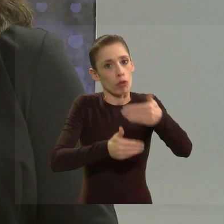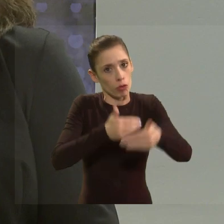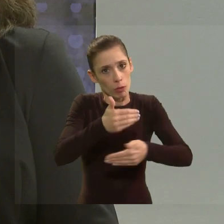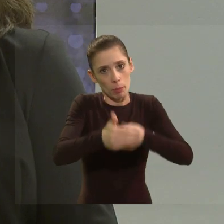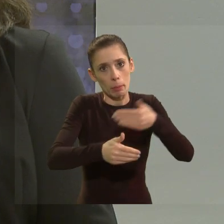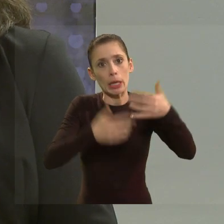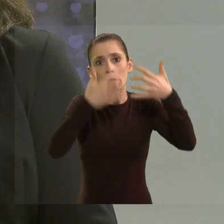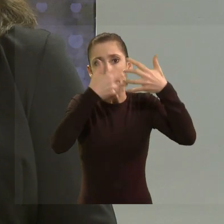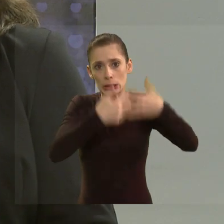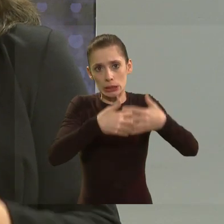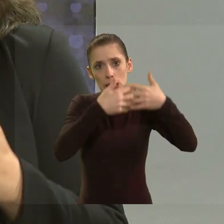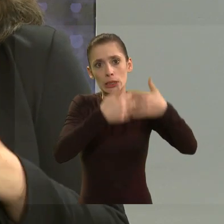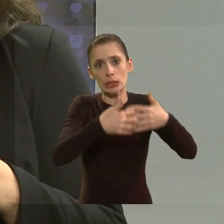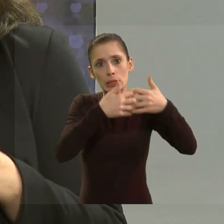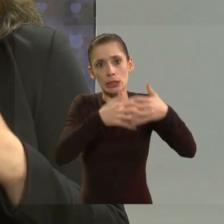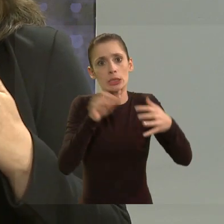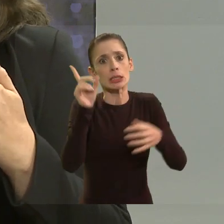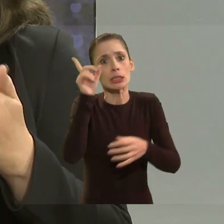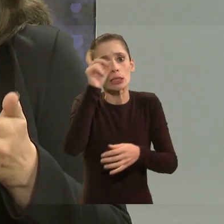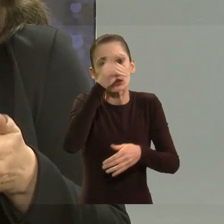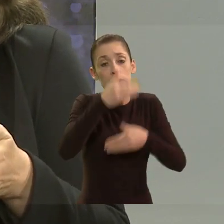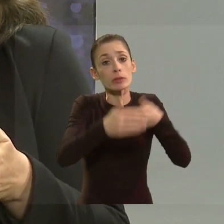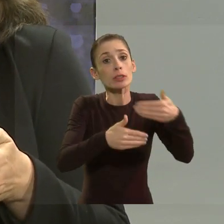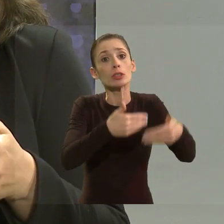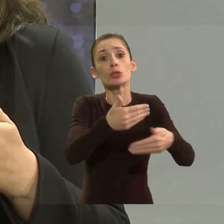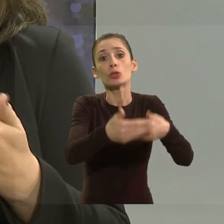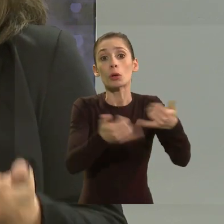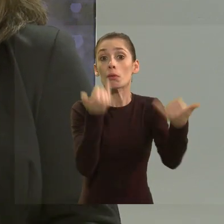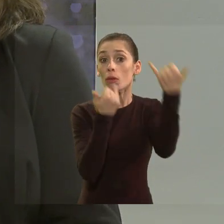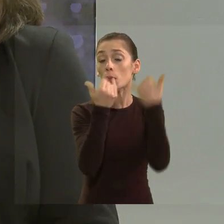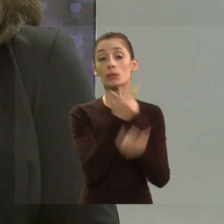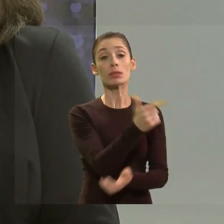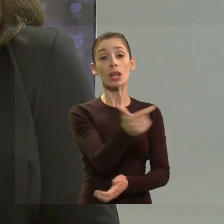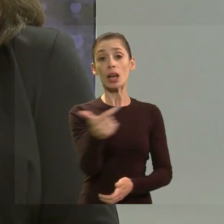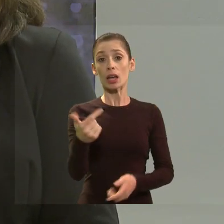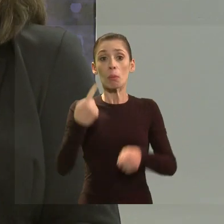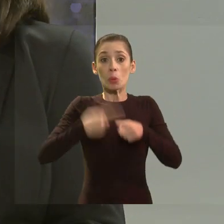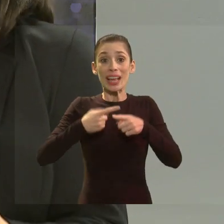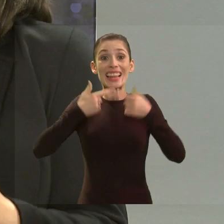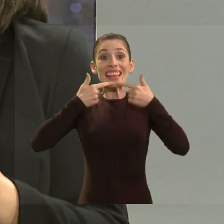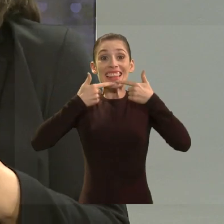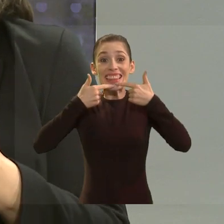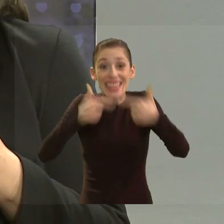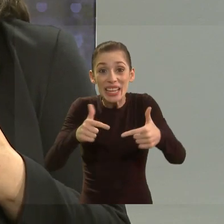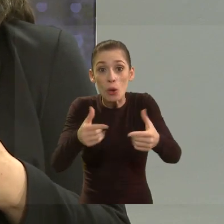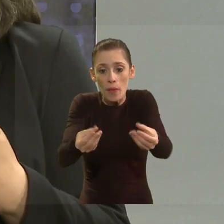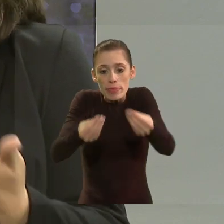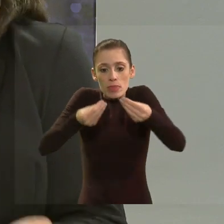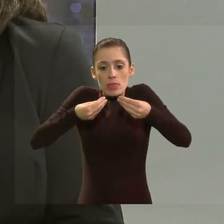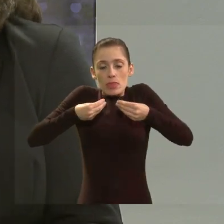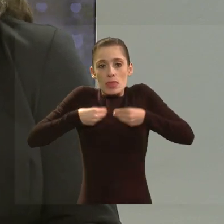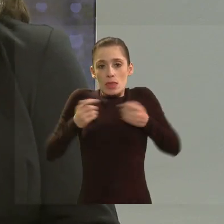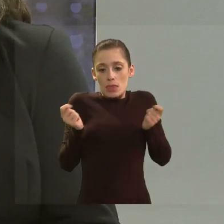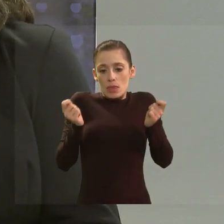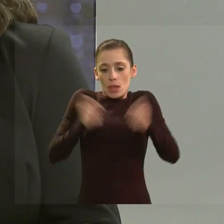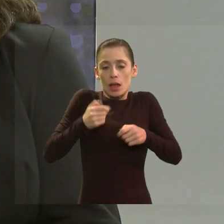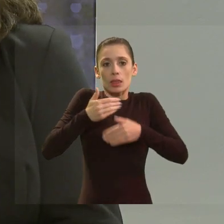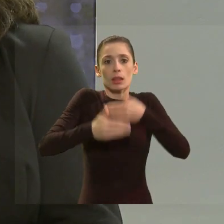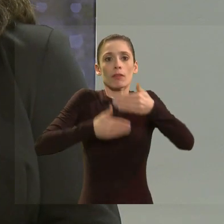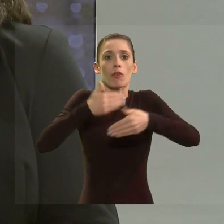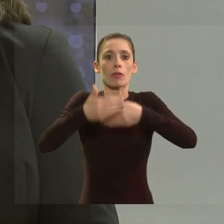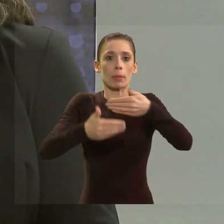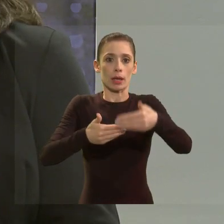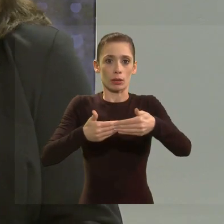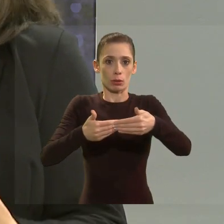cognitivo porque a língua é que vai favorecer o desenvolvimento dela a gente desenvolve e funciona a língua também a